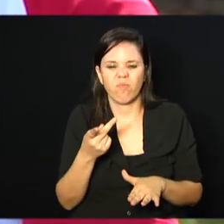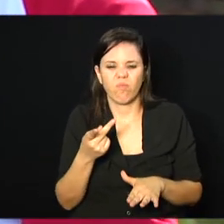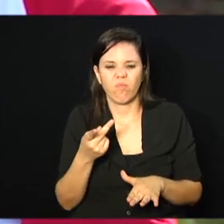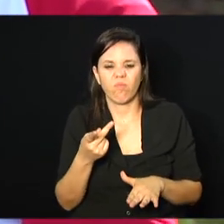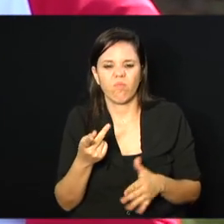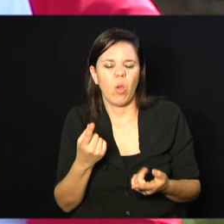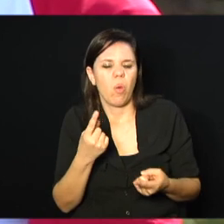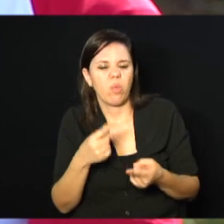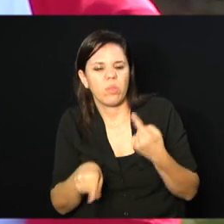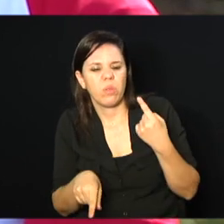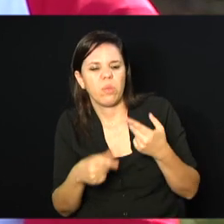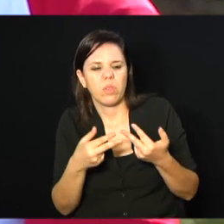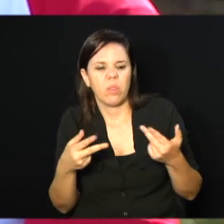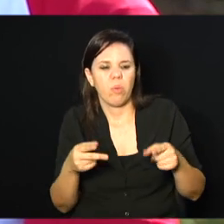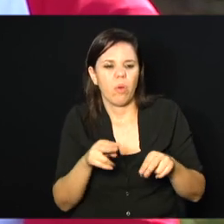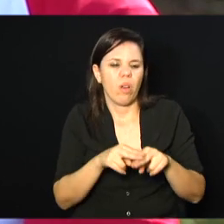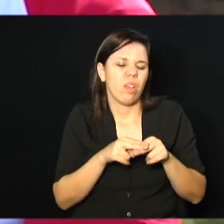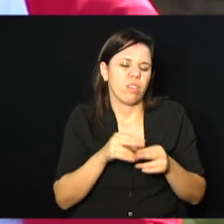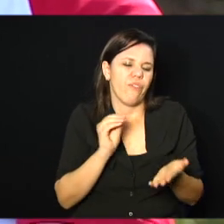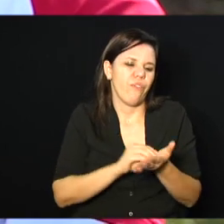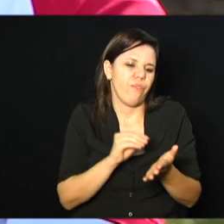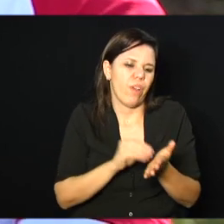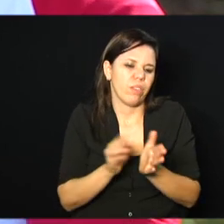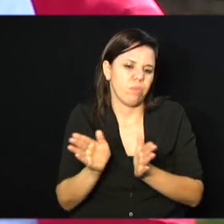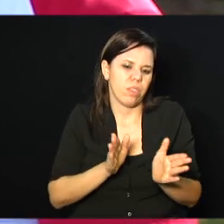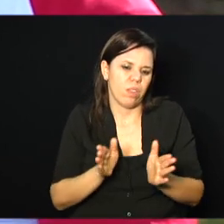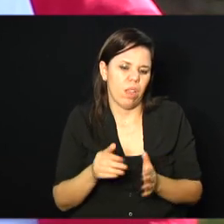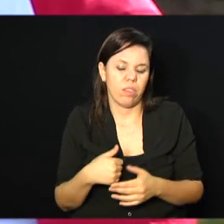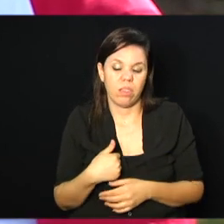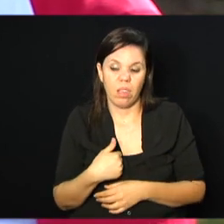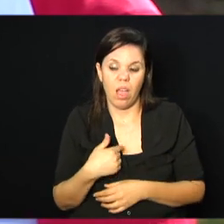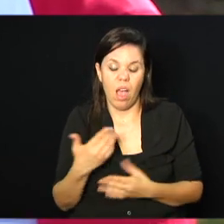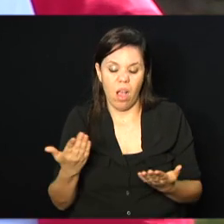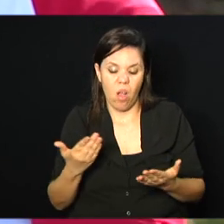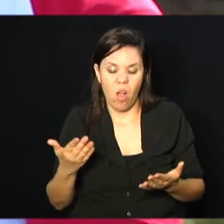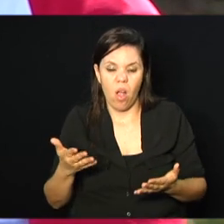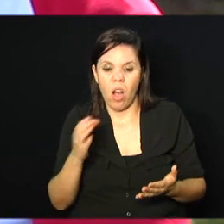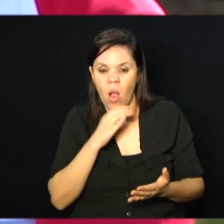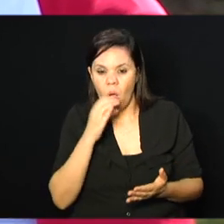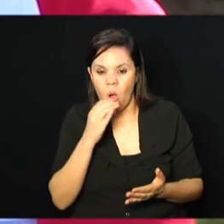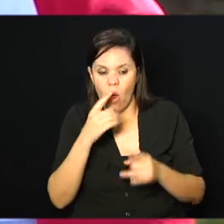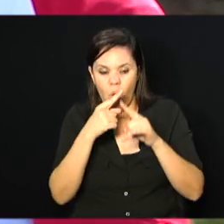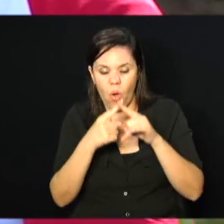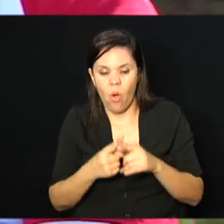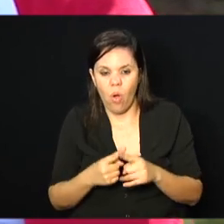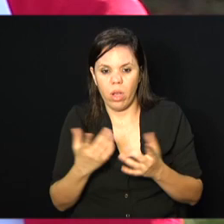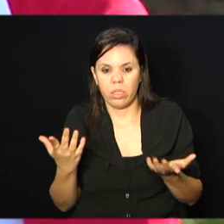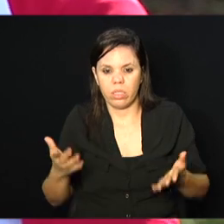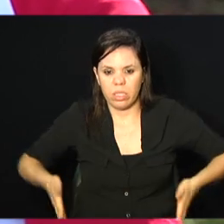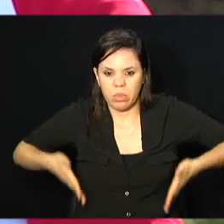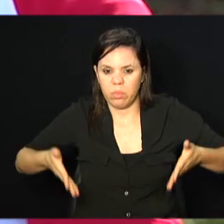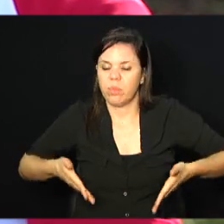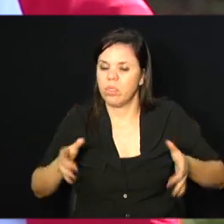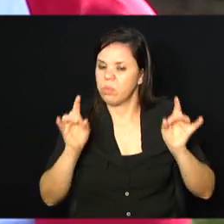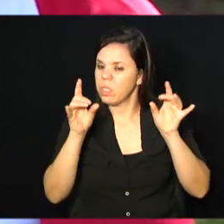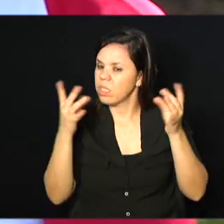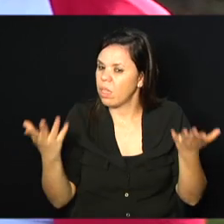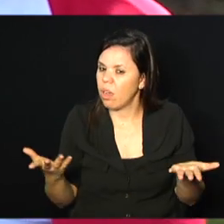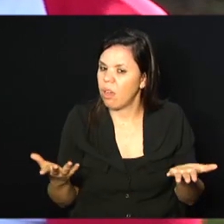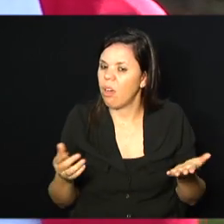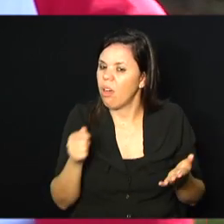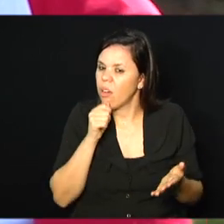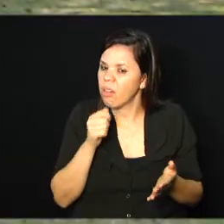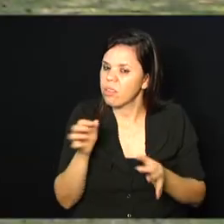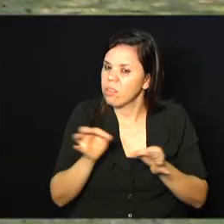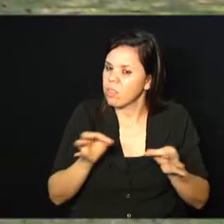oficiais não estão preparadas para essa aceitação da pessoa que tem uma deficiência e